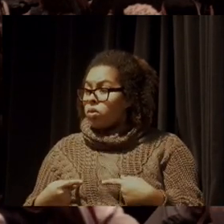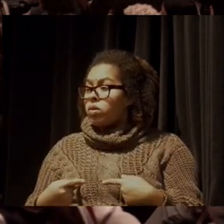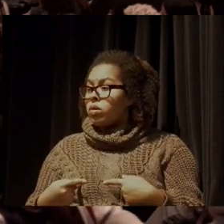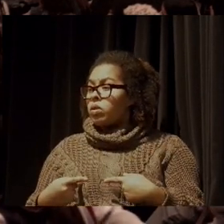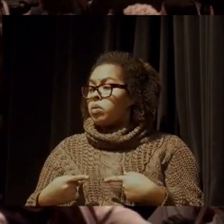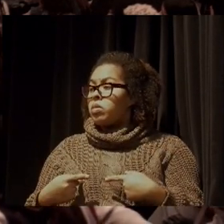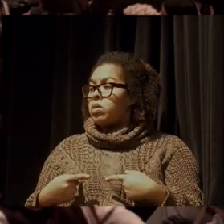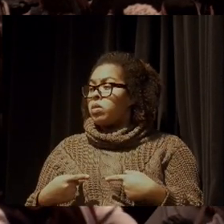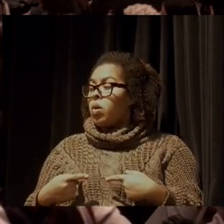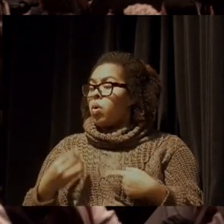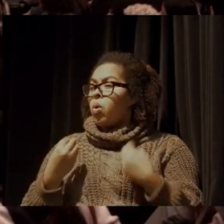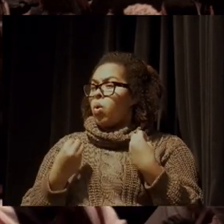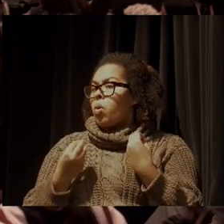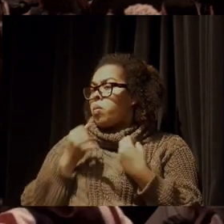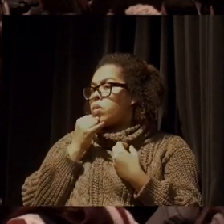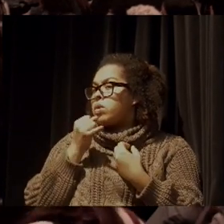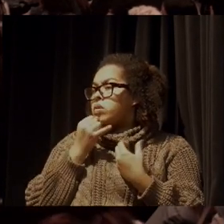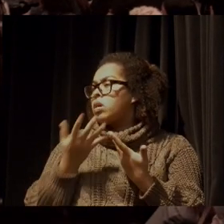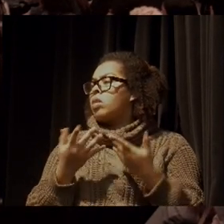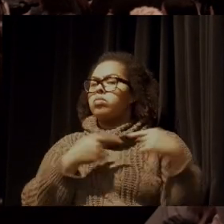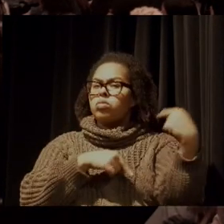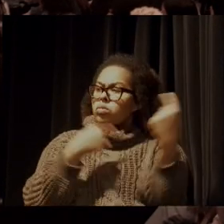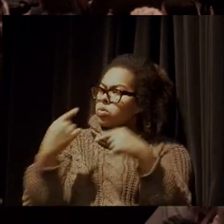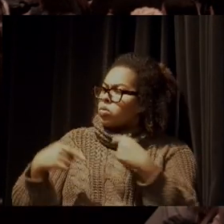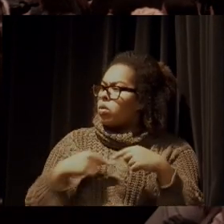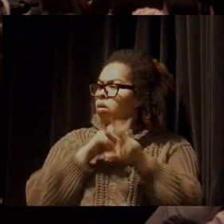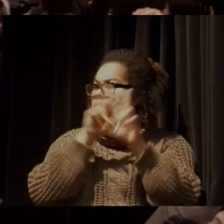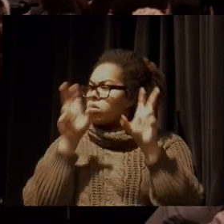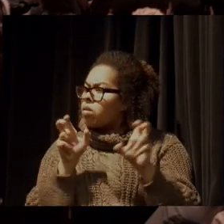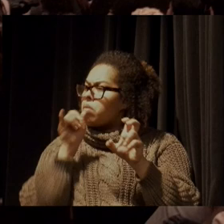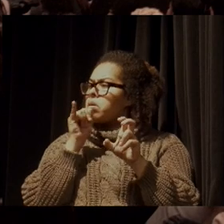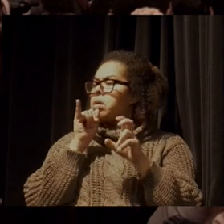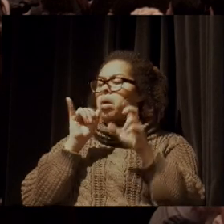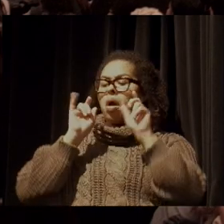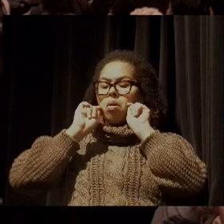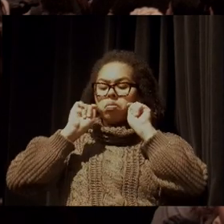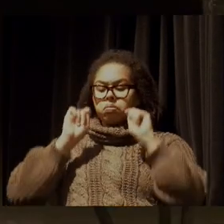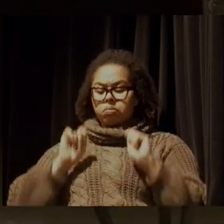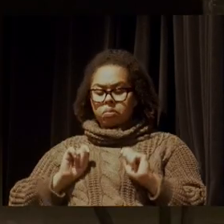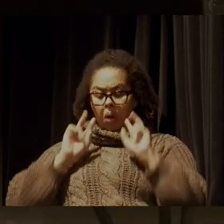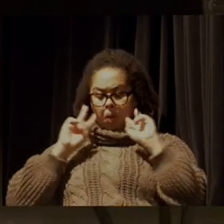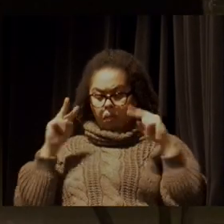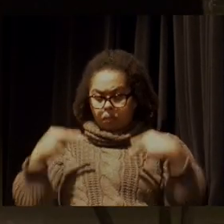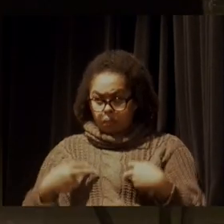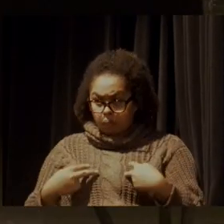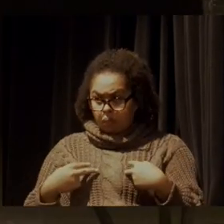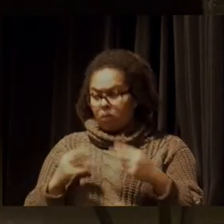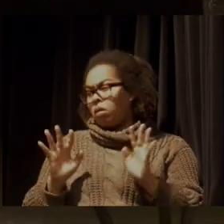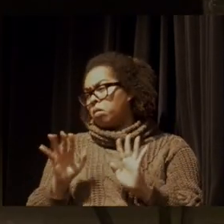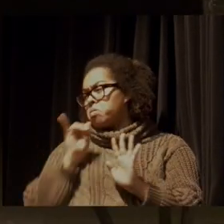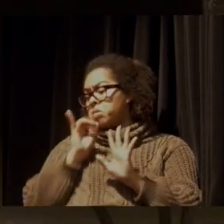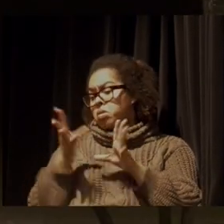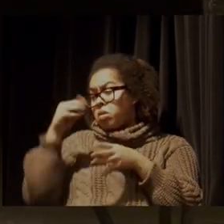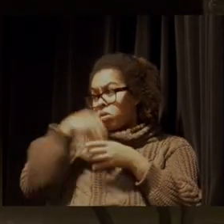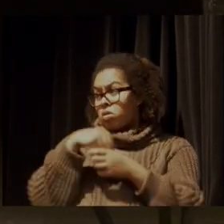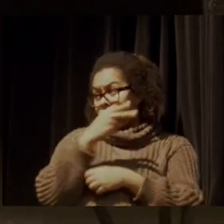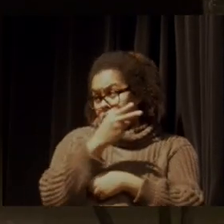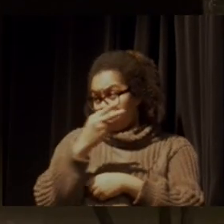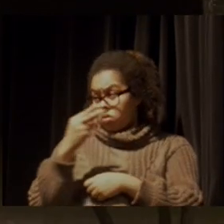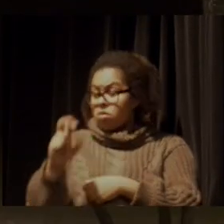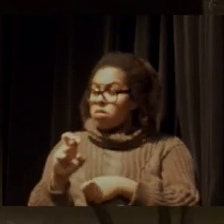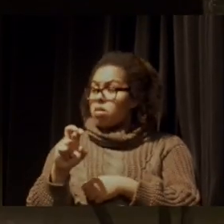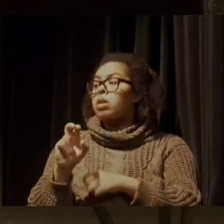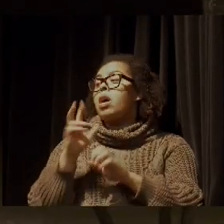sendo um direito humano, tem toda a discussão se a visão é antropocêntrica, ou não é. mas ele estando no 225,